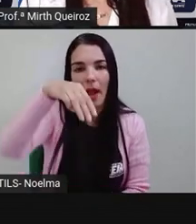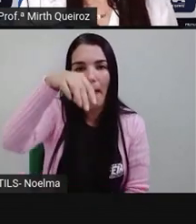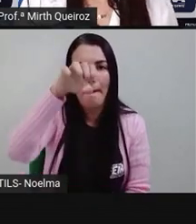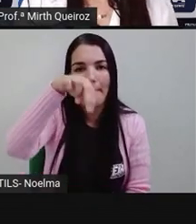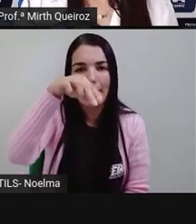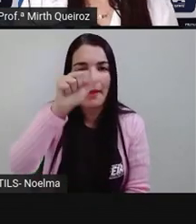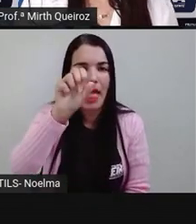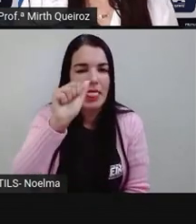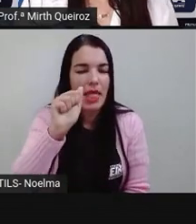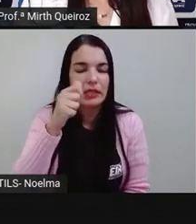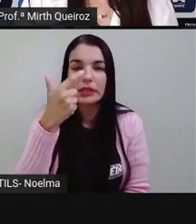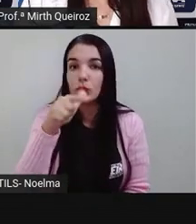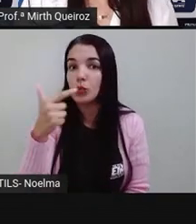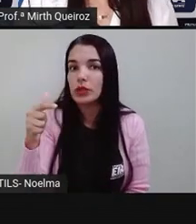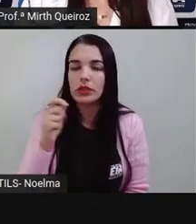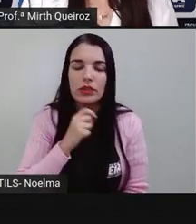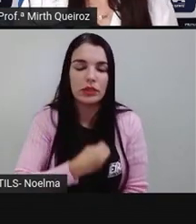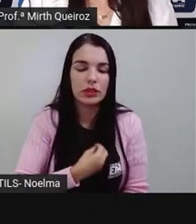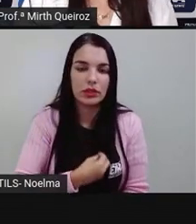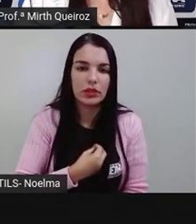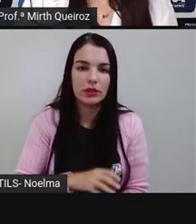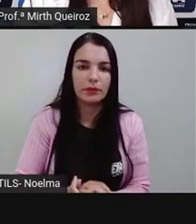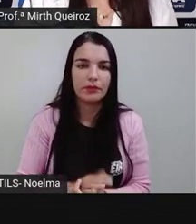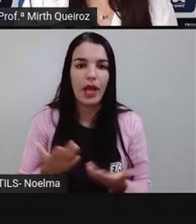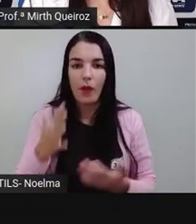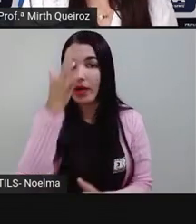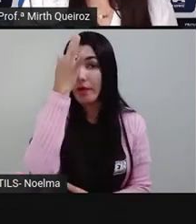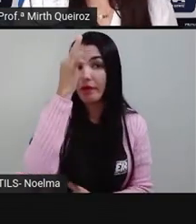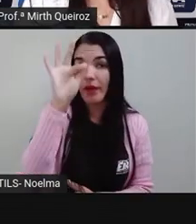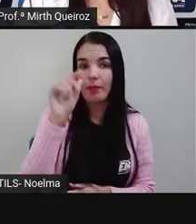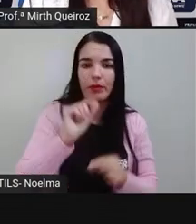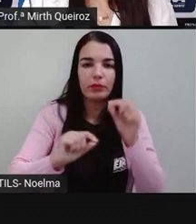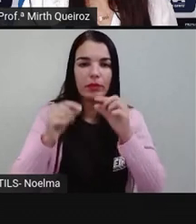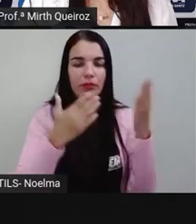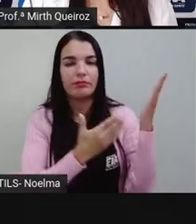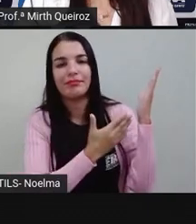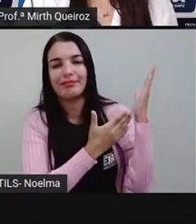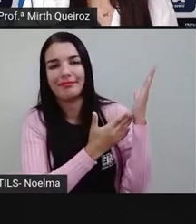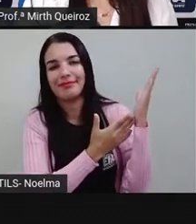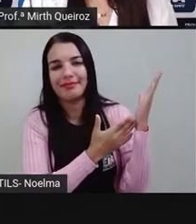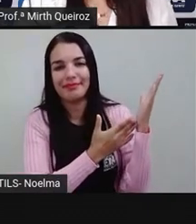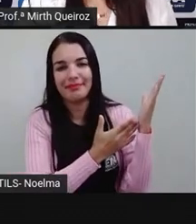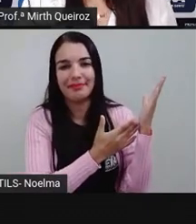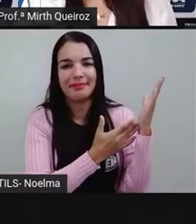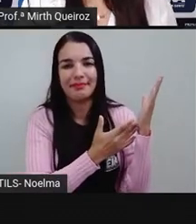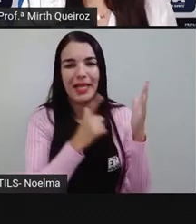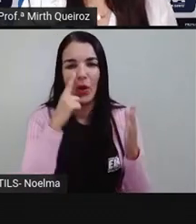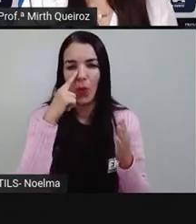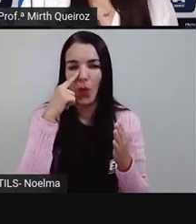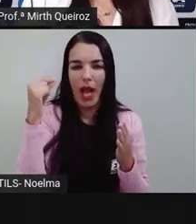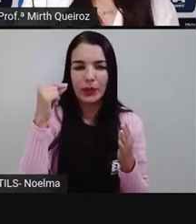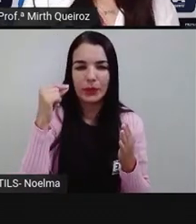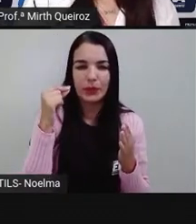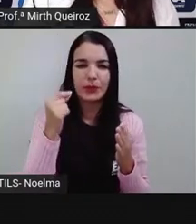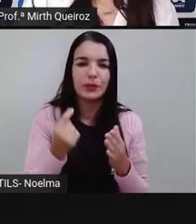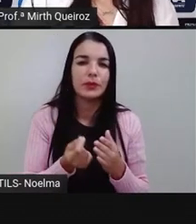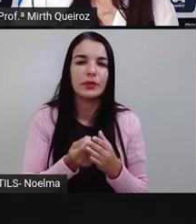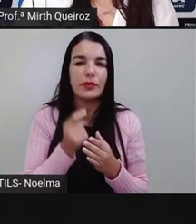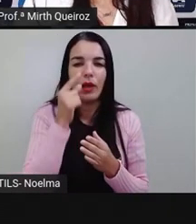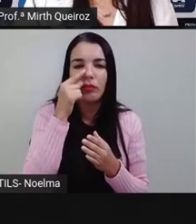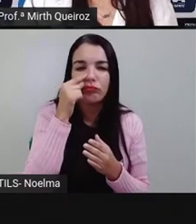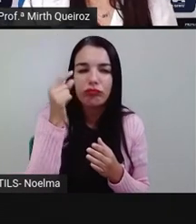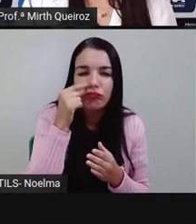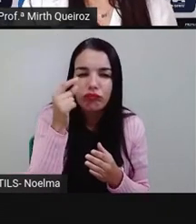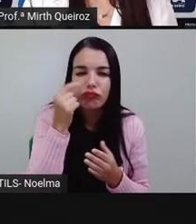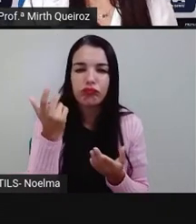Agora vamos observar o título da fábula. O ratinho, o gato e o galo. Como